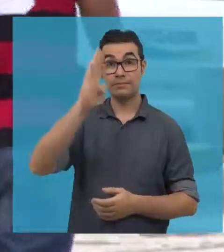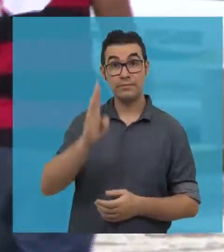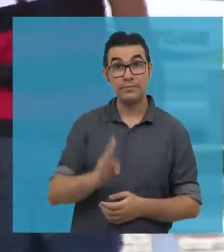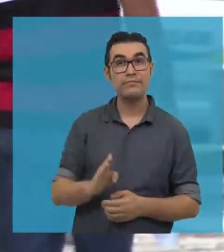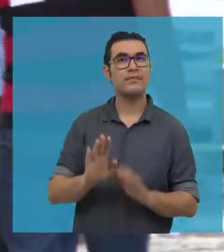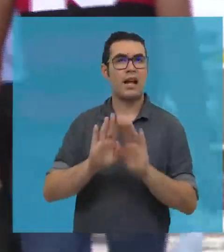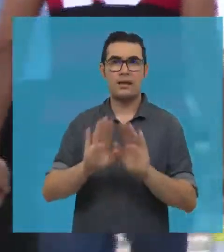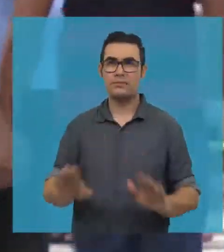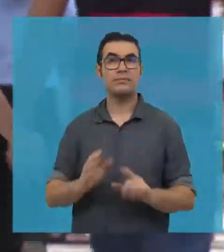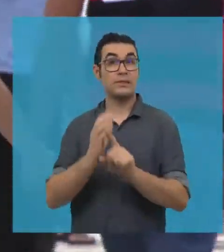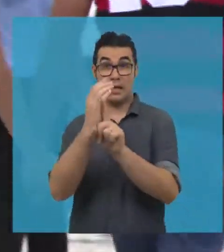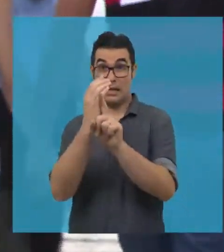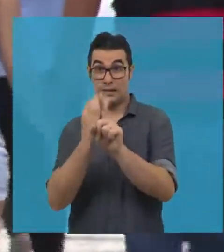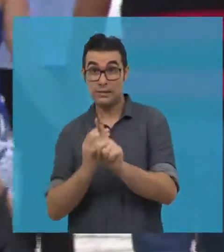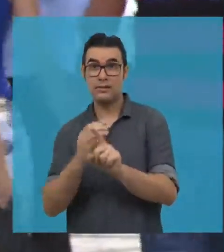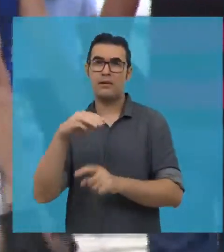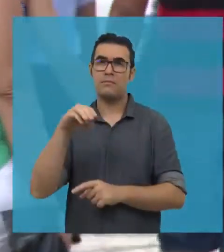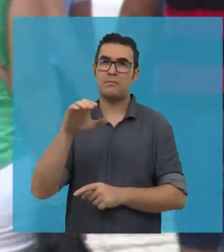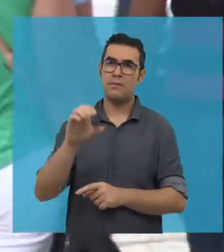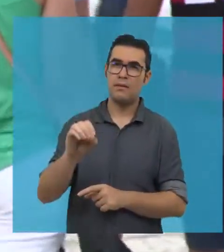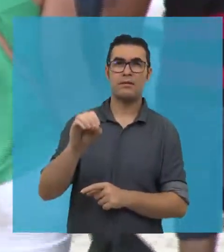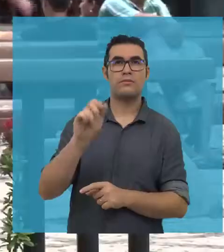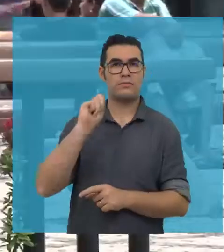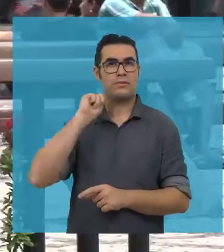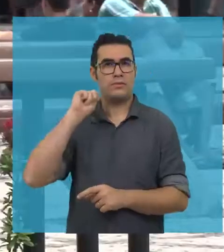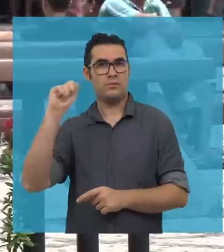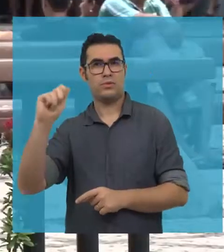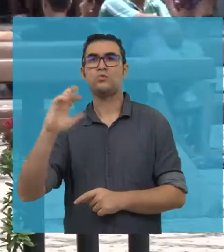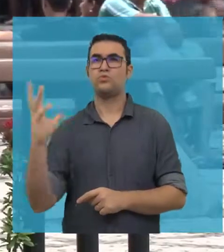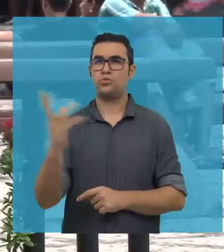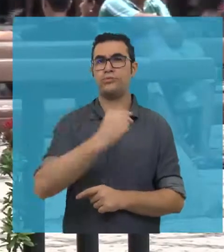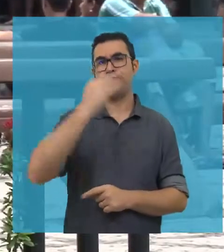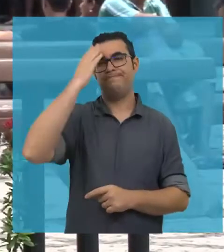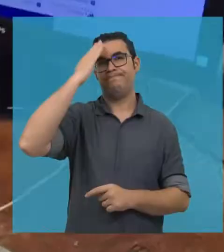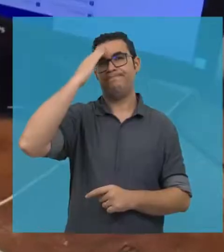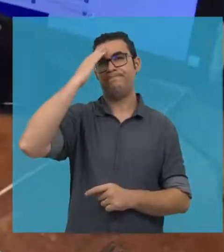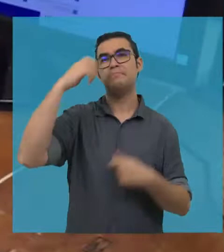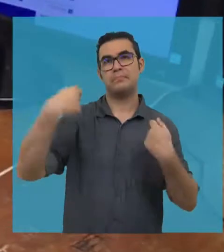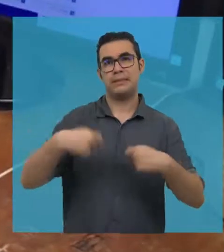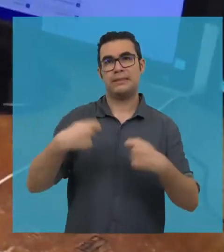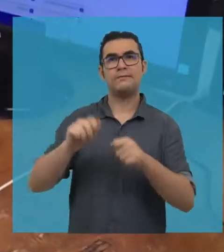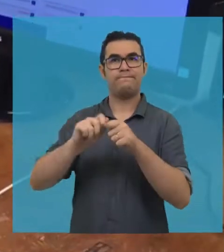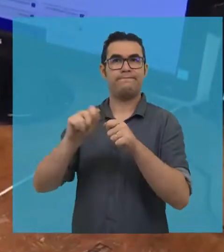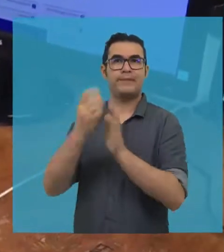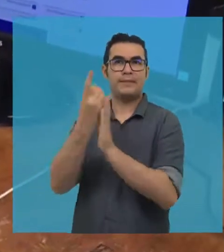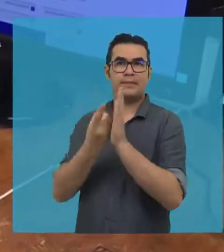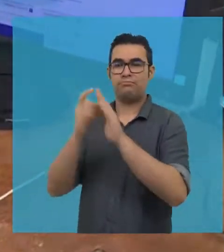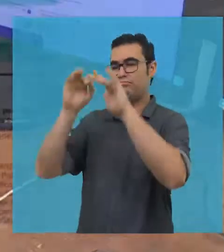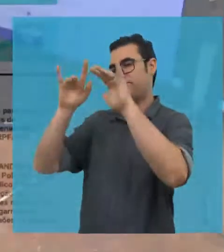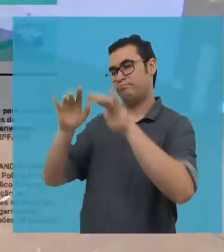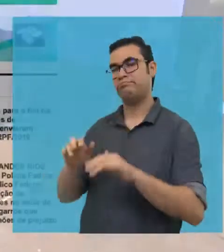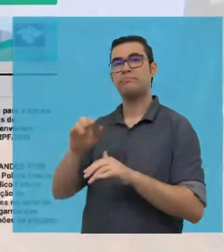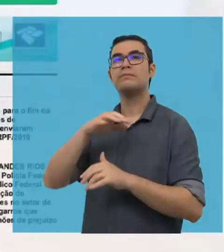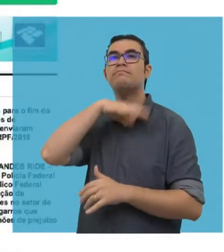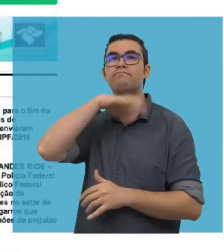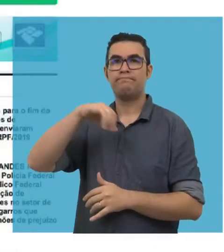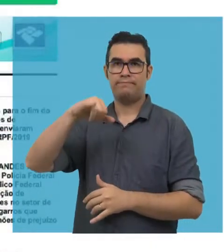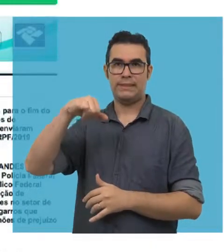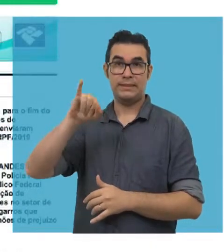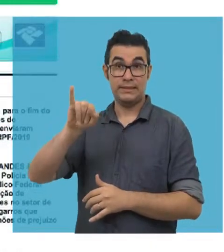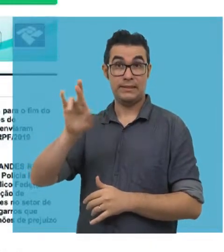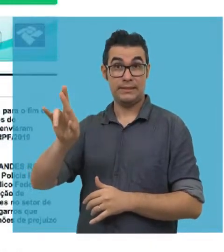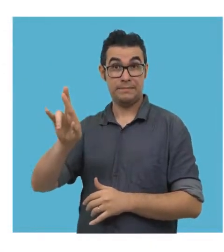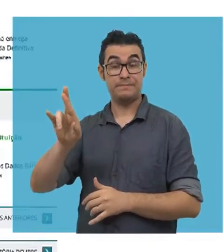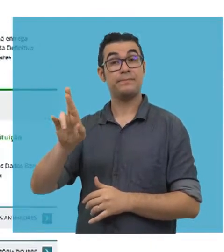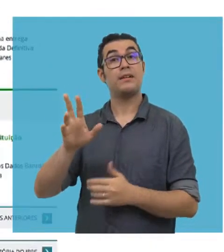No calendário de muitos brasileiros, os meses de março e abril já tem uma obrigação definida. Hora de prestar contas com o fisco. A Declaração